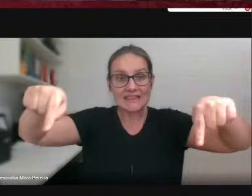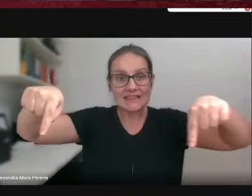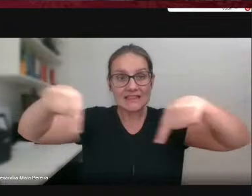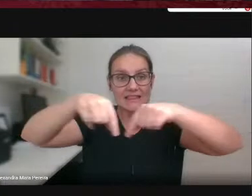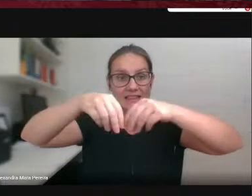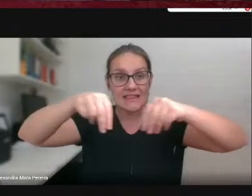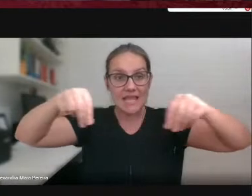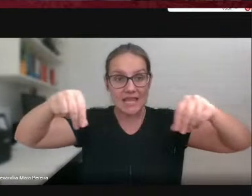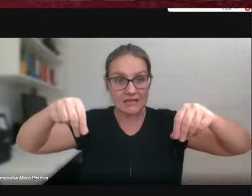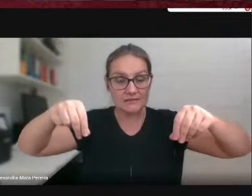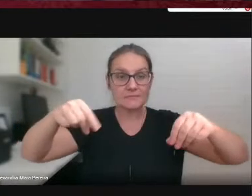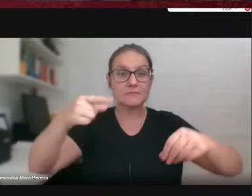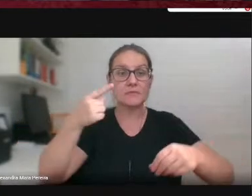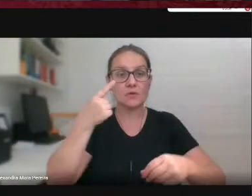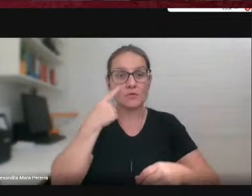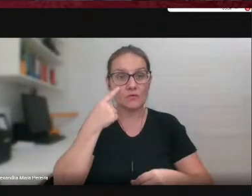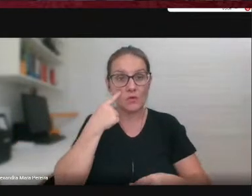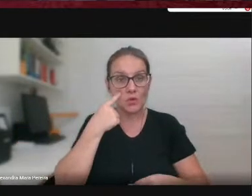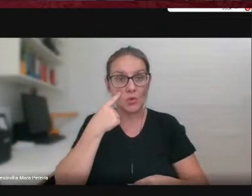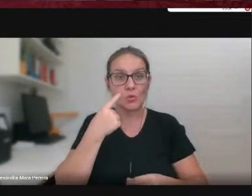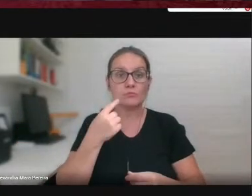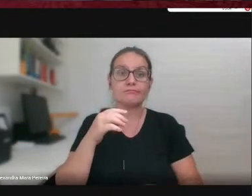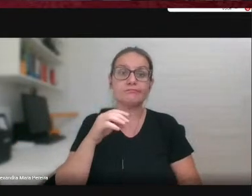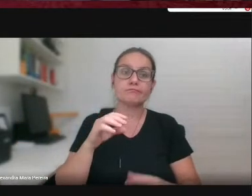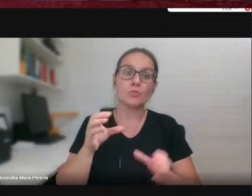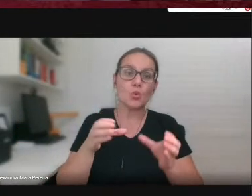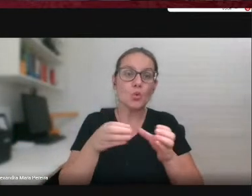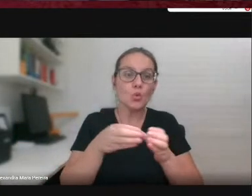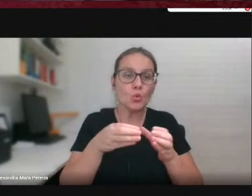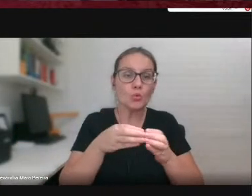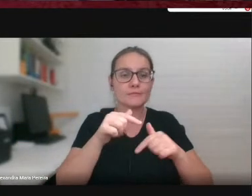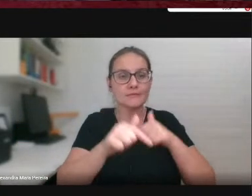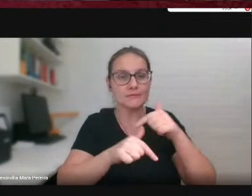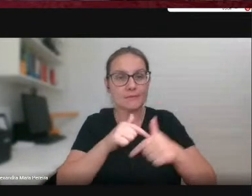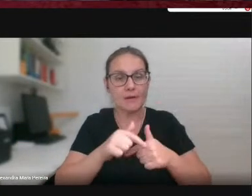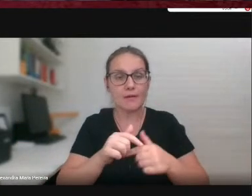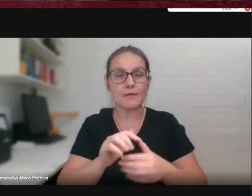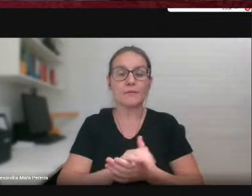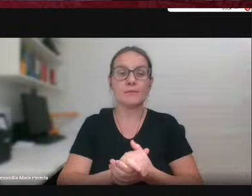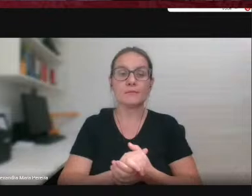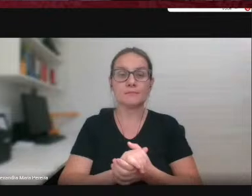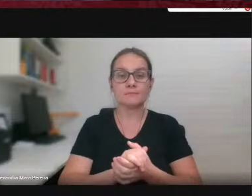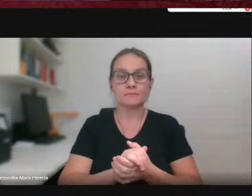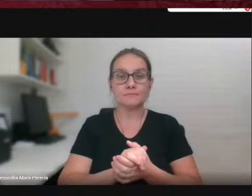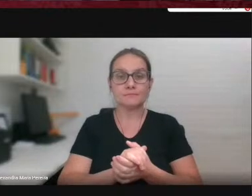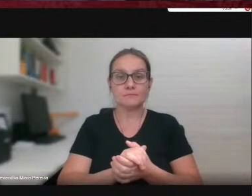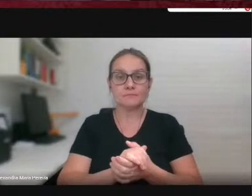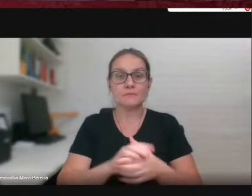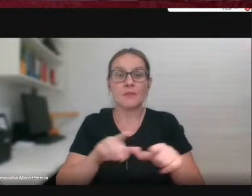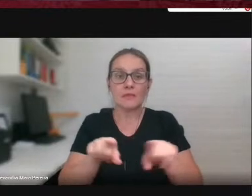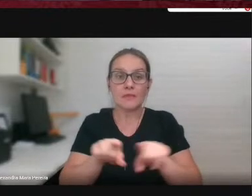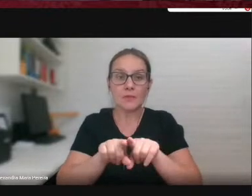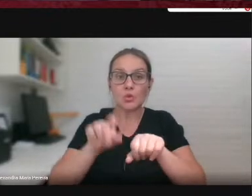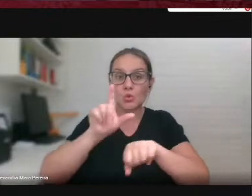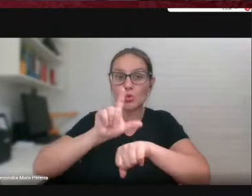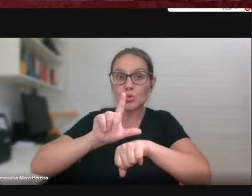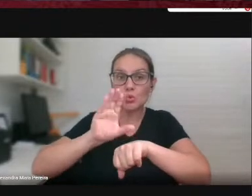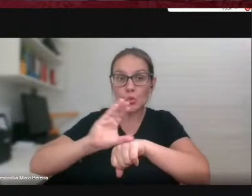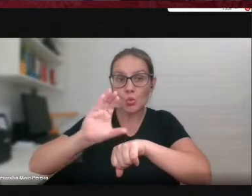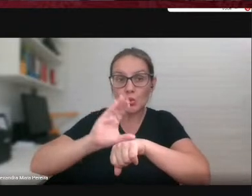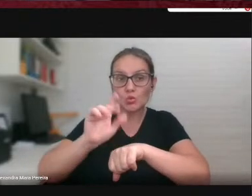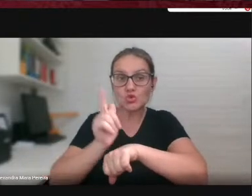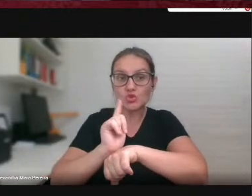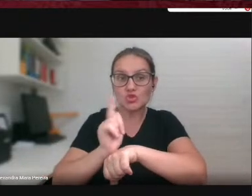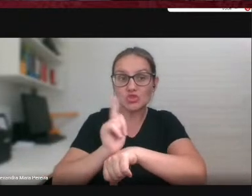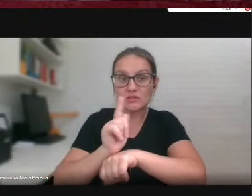seis GTs, composto por ecólogos e por antropólogos, e sou do curso de gestão ambiental da Faculdade